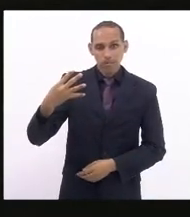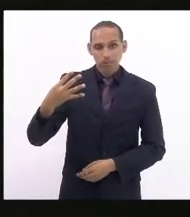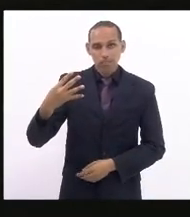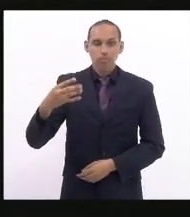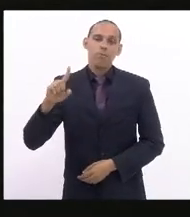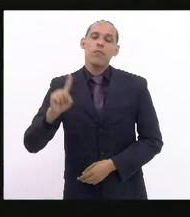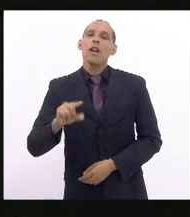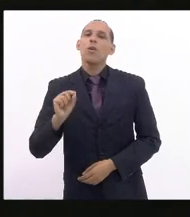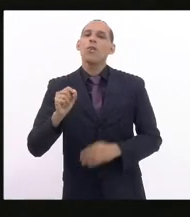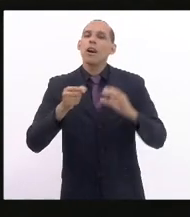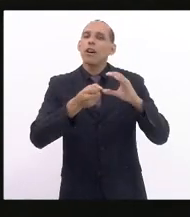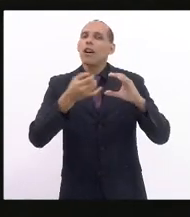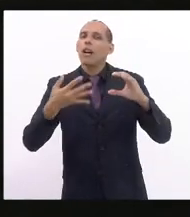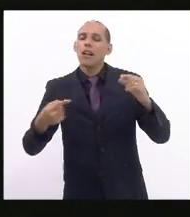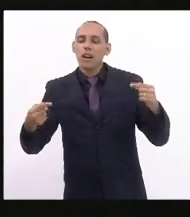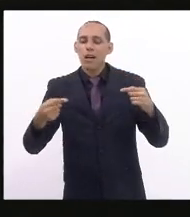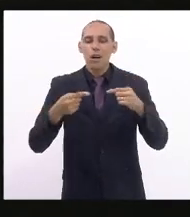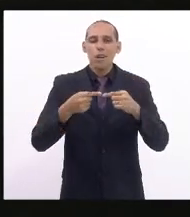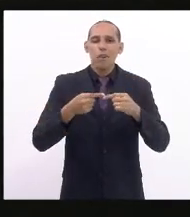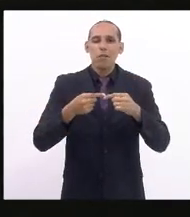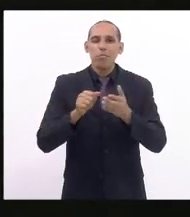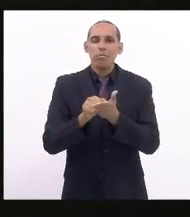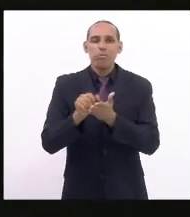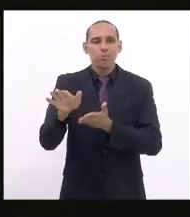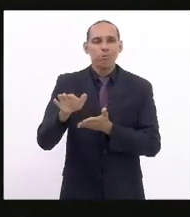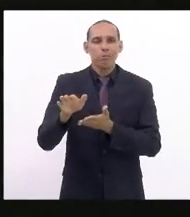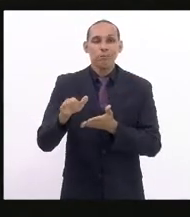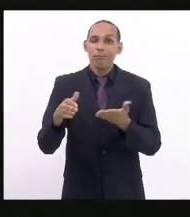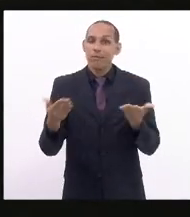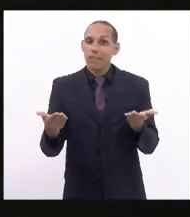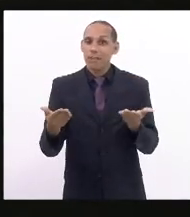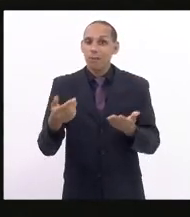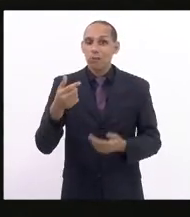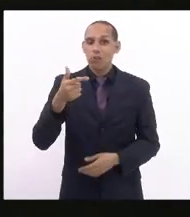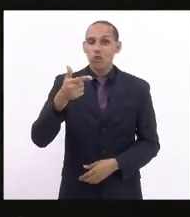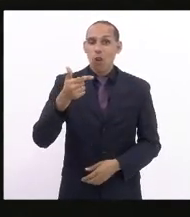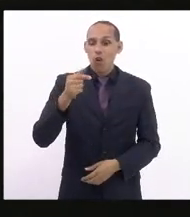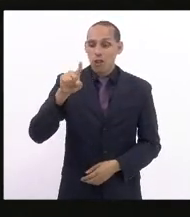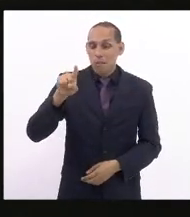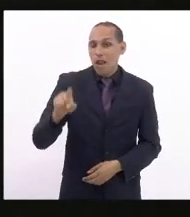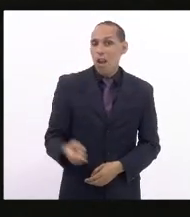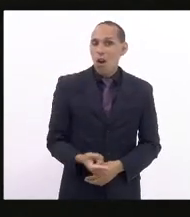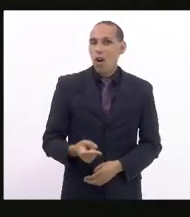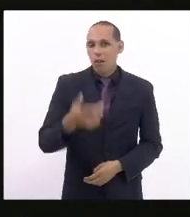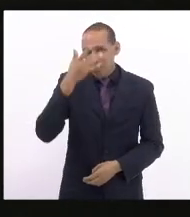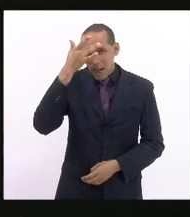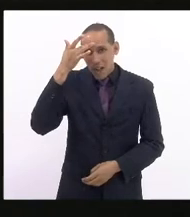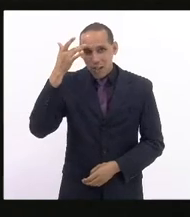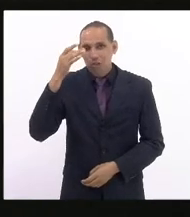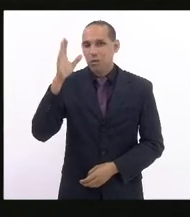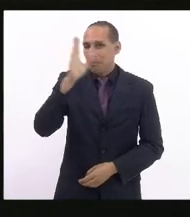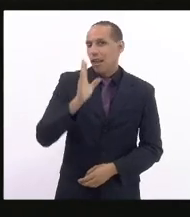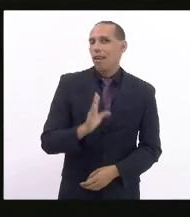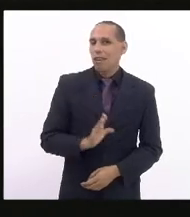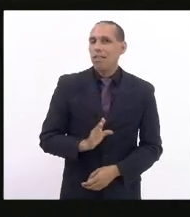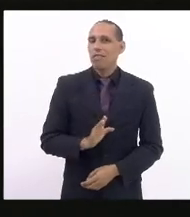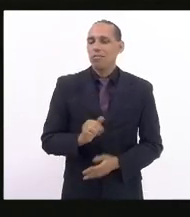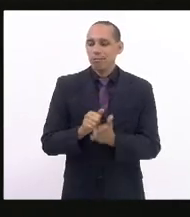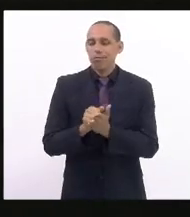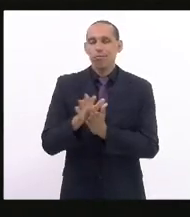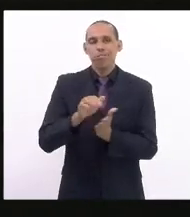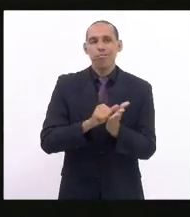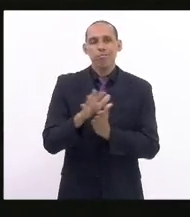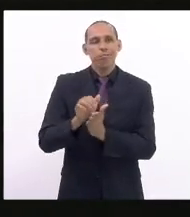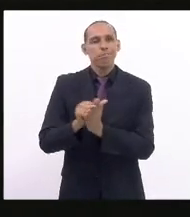na situação de desemprego. Isso quer dizer 12 milhões de brasileiros desempregados. Nesse